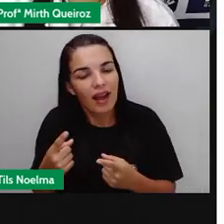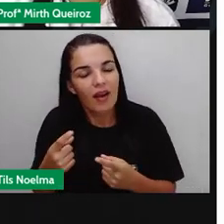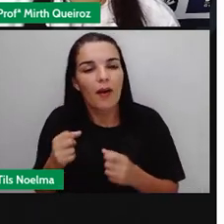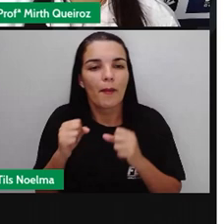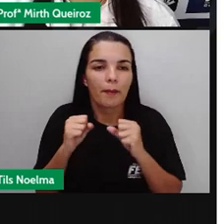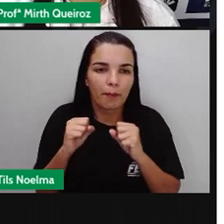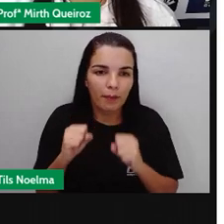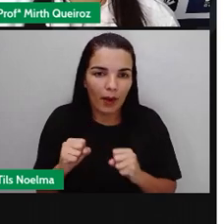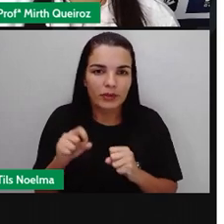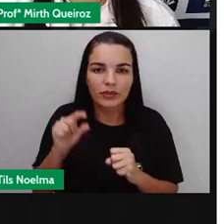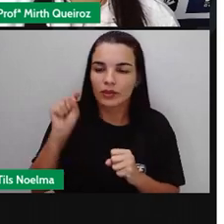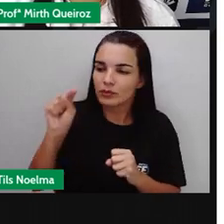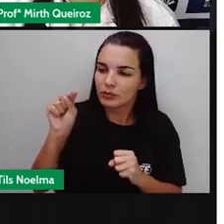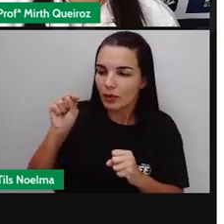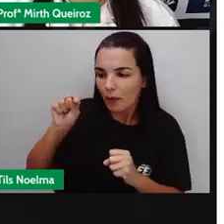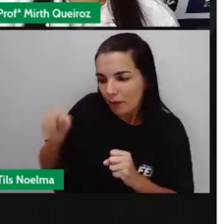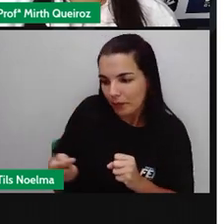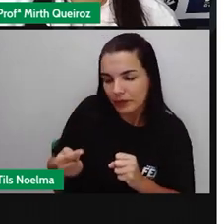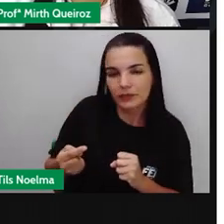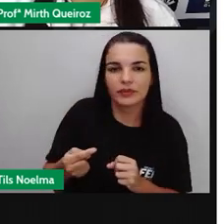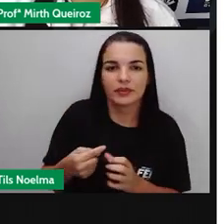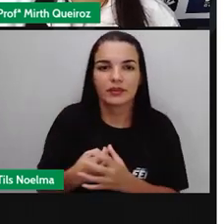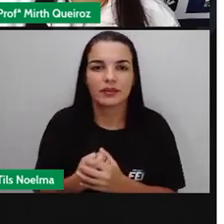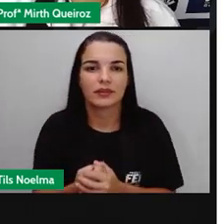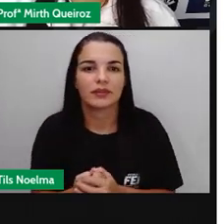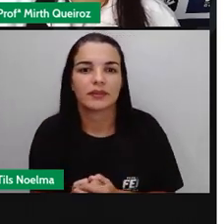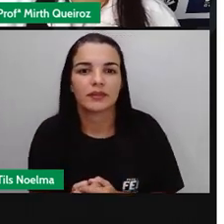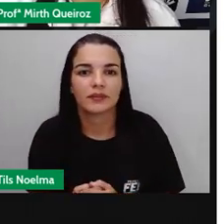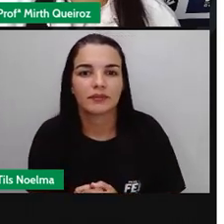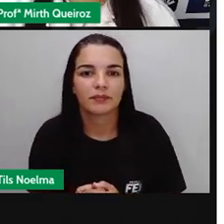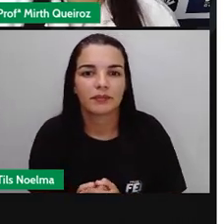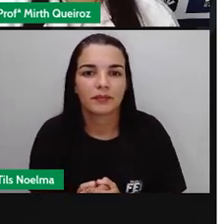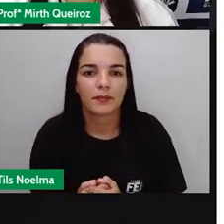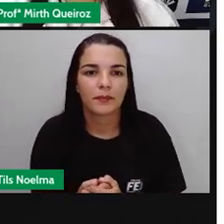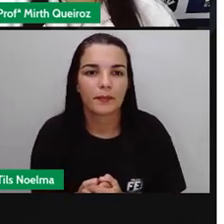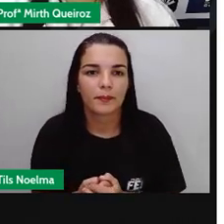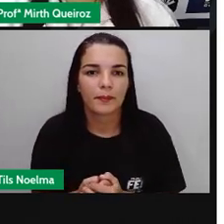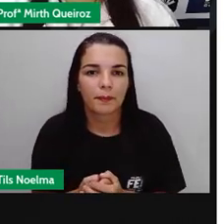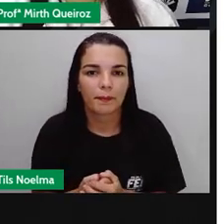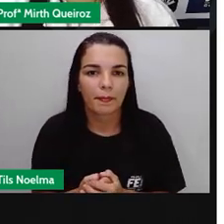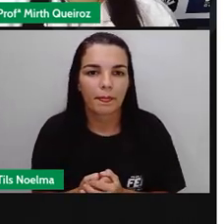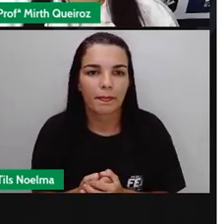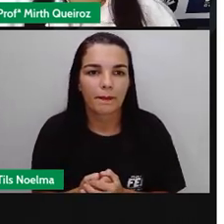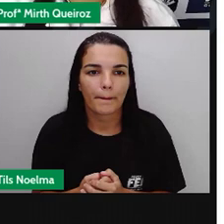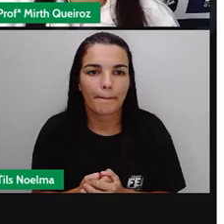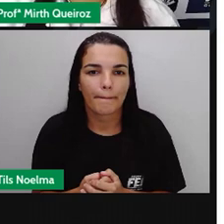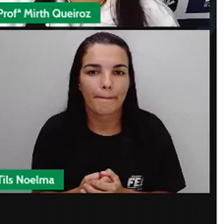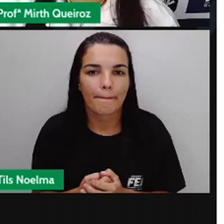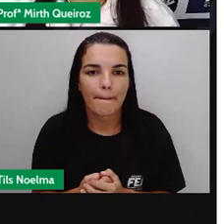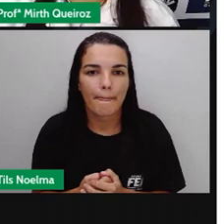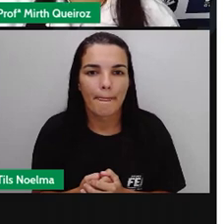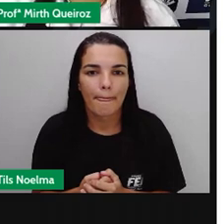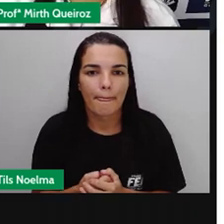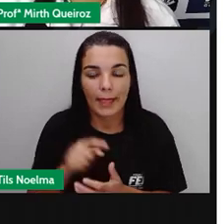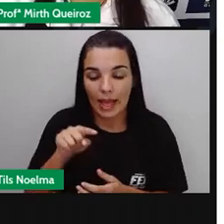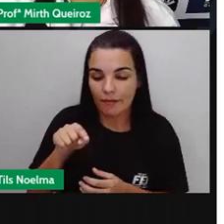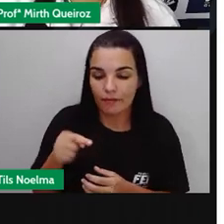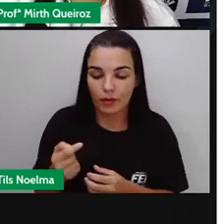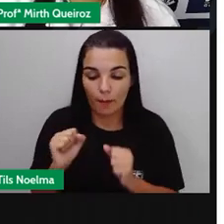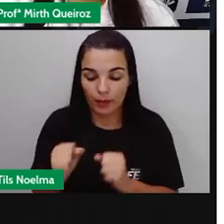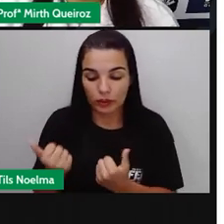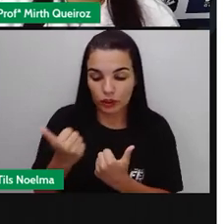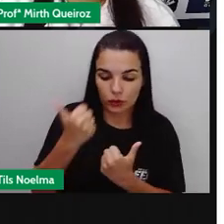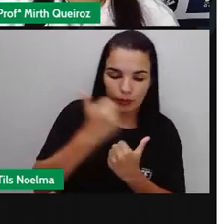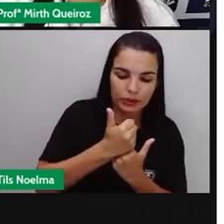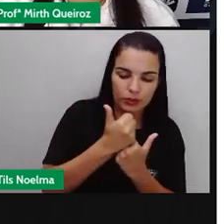ter, a gente utilizou uma vírgula. Os jovens têm saúde. Os idosos têm sabedoria. Então, a vírgula, ela